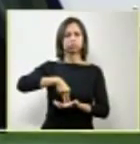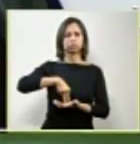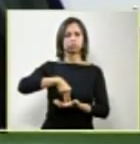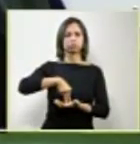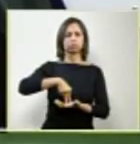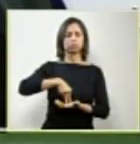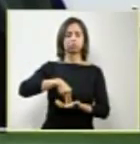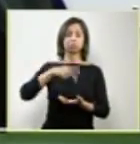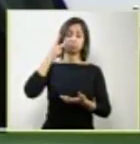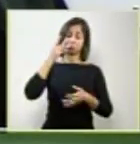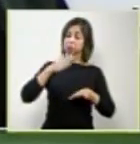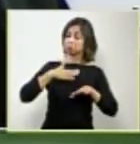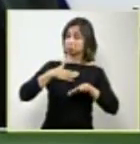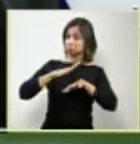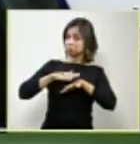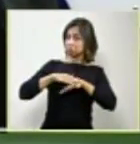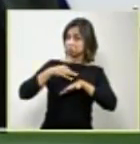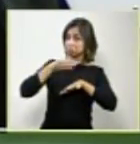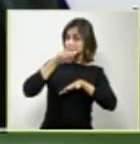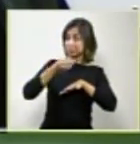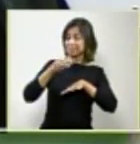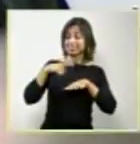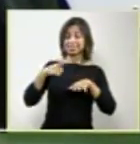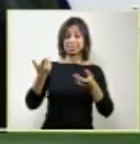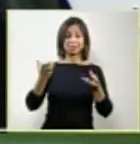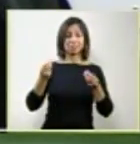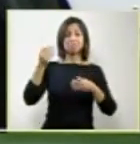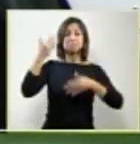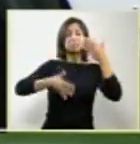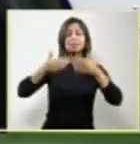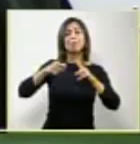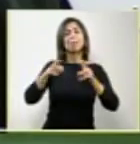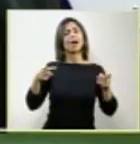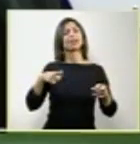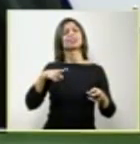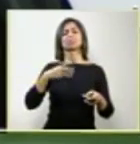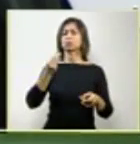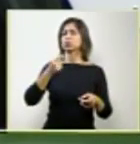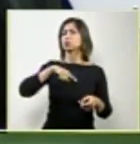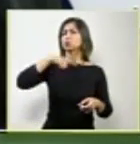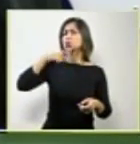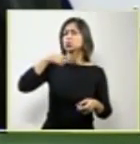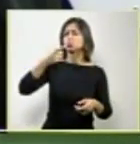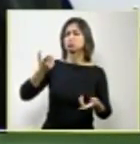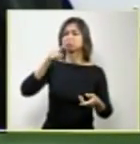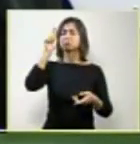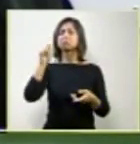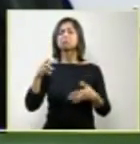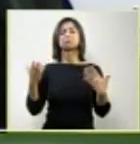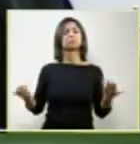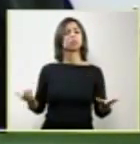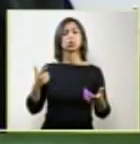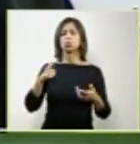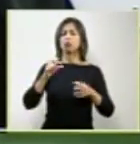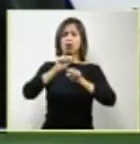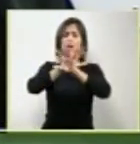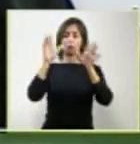ao meu ver, extremo de dúvidas. Com a palavra, doutor Luiz Roberto Barroso.